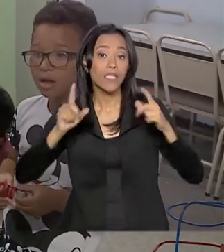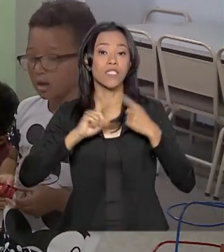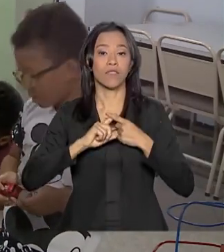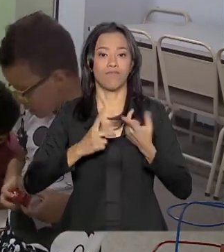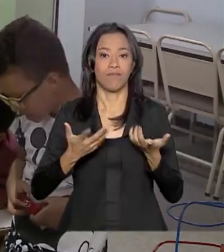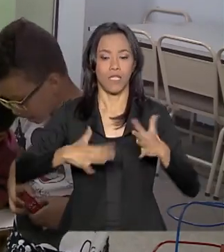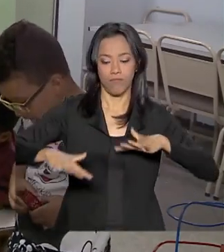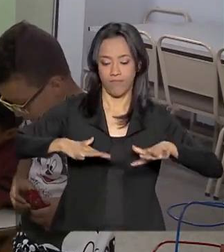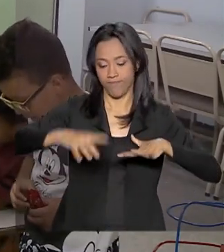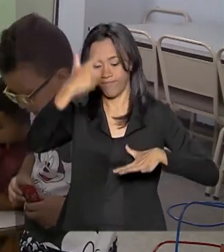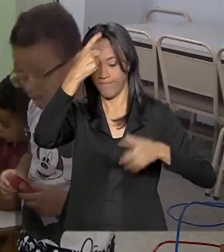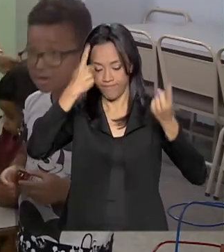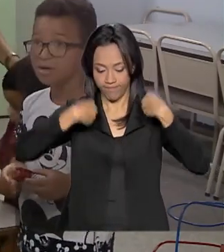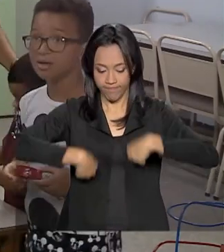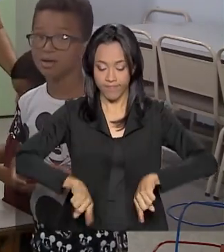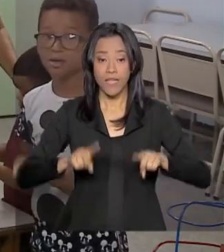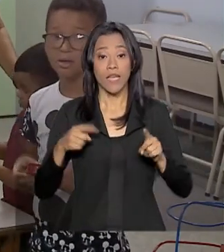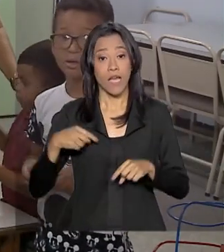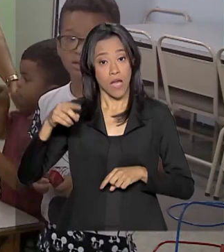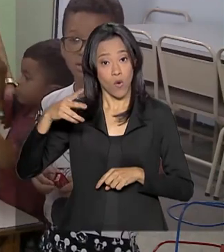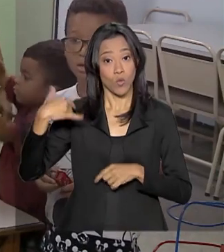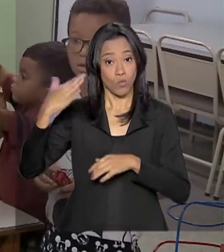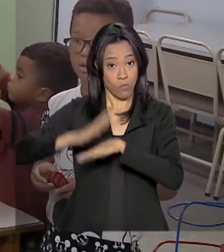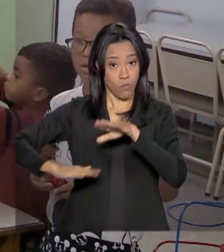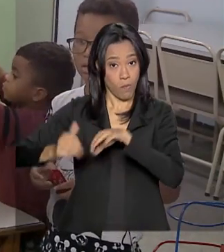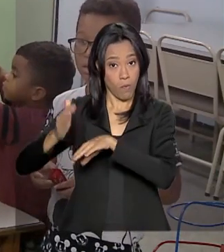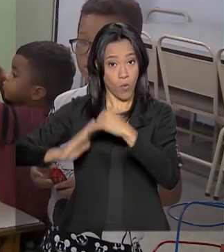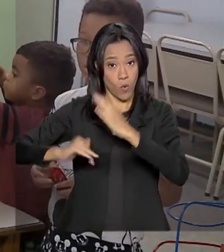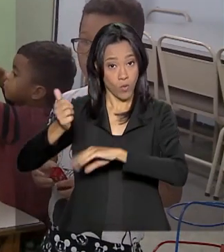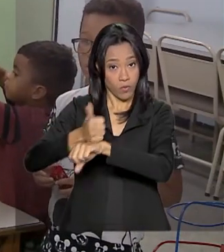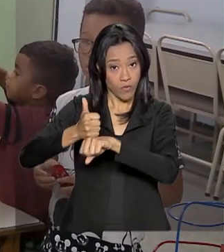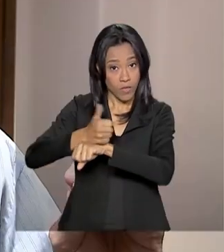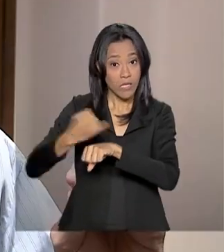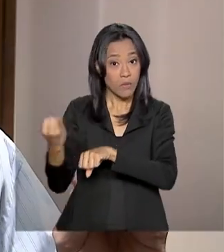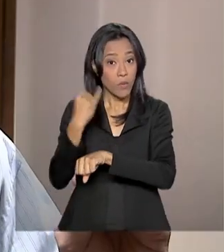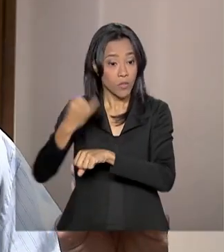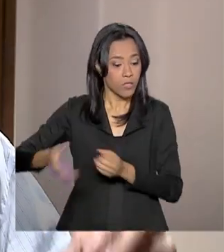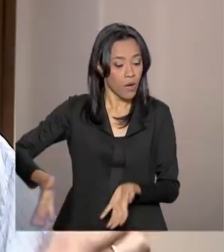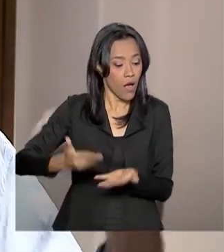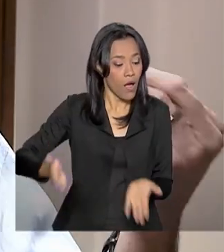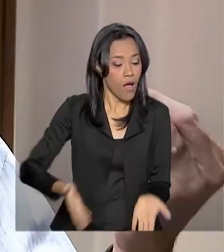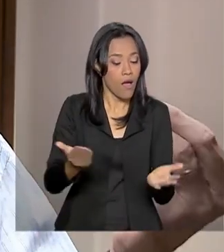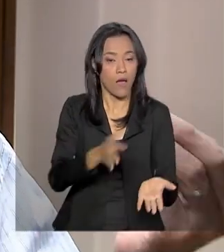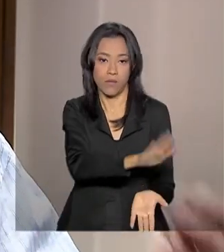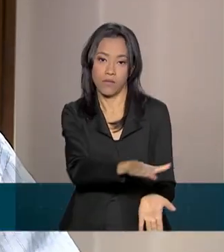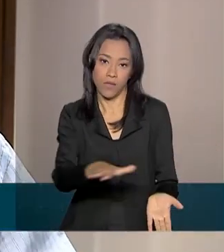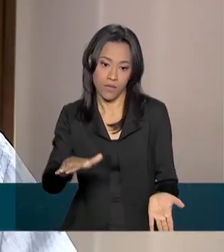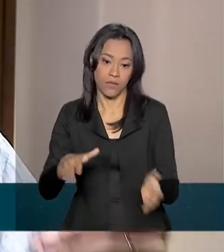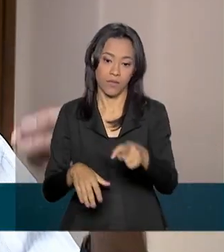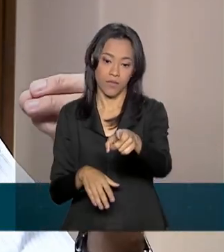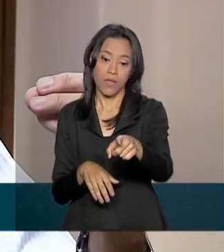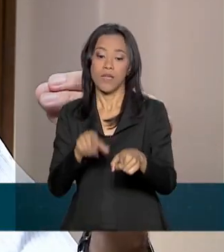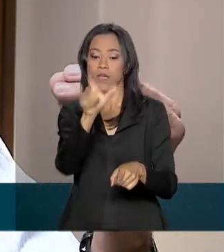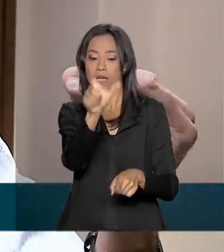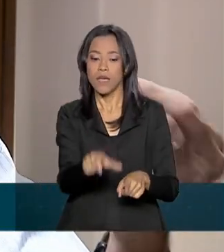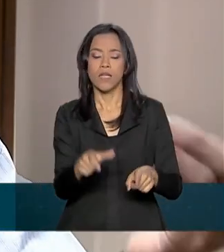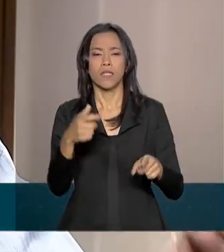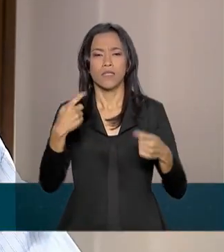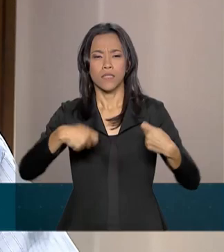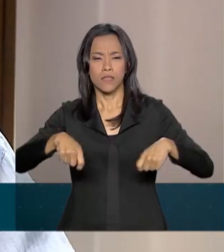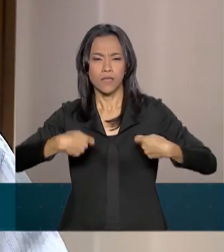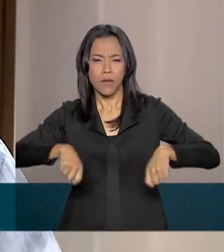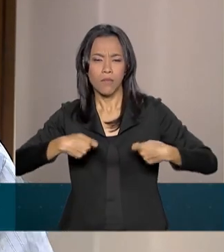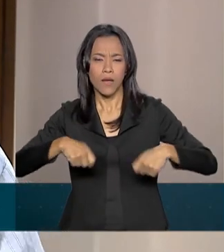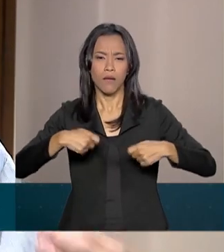profissionais brinquedistas são fundamentais para conduzir as crianças nesse processo. Você mexe com o sensório, você mexe com a